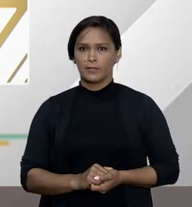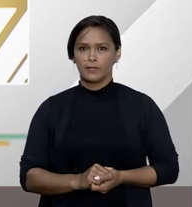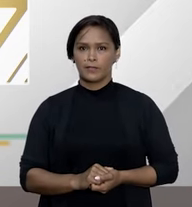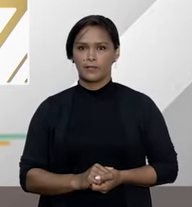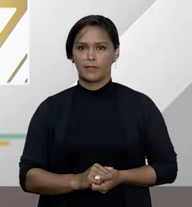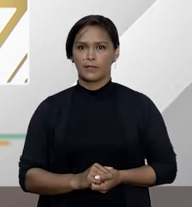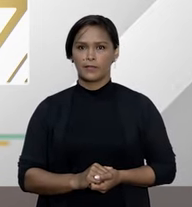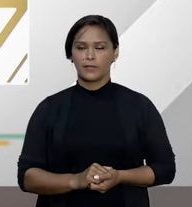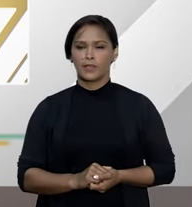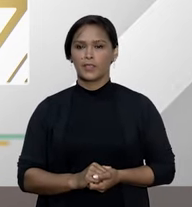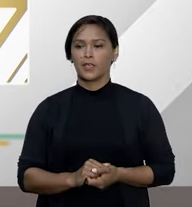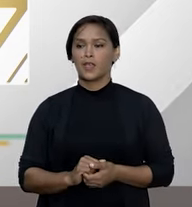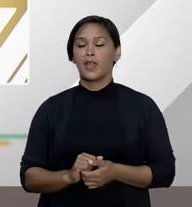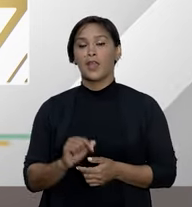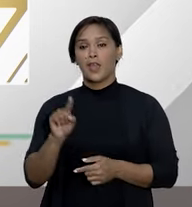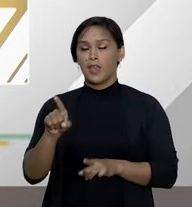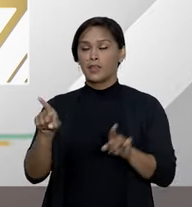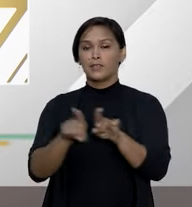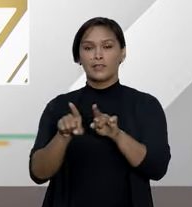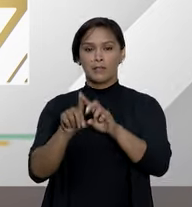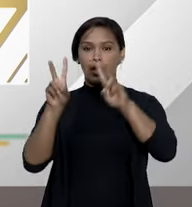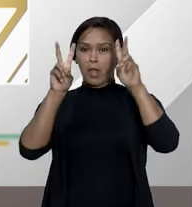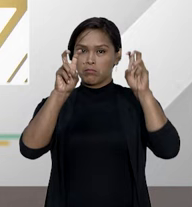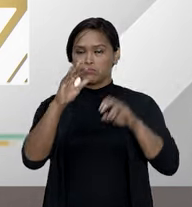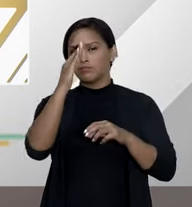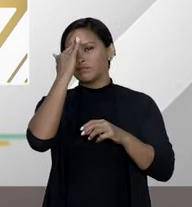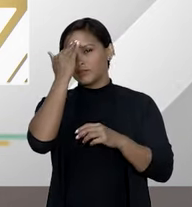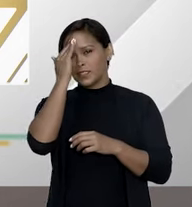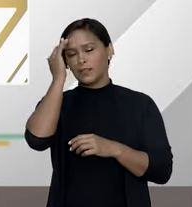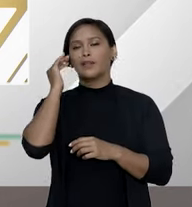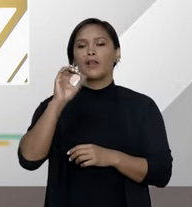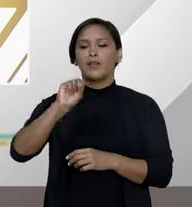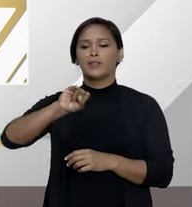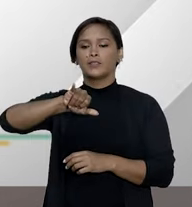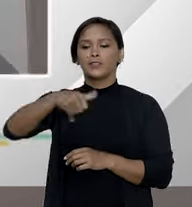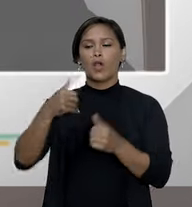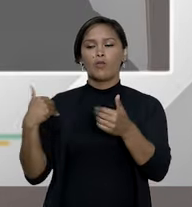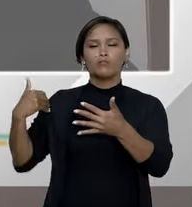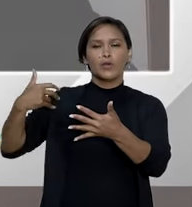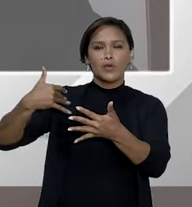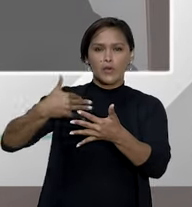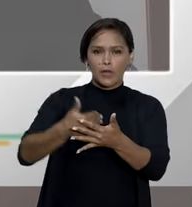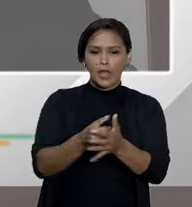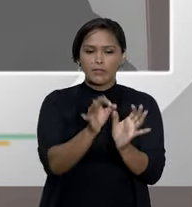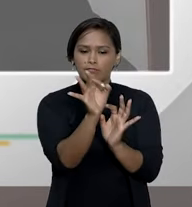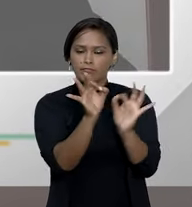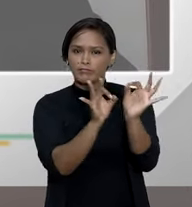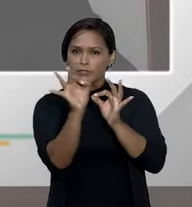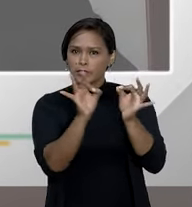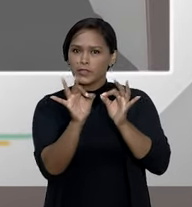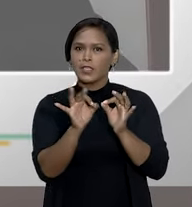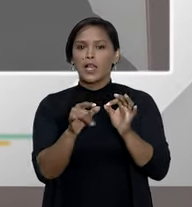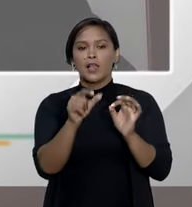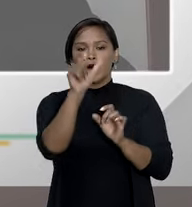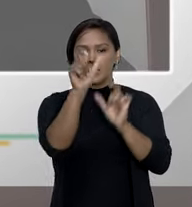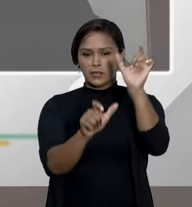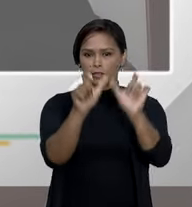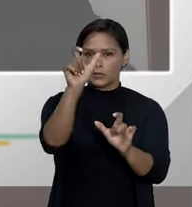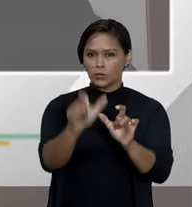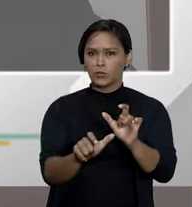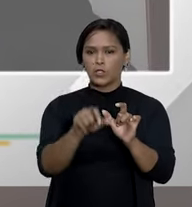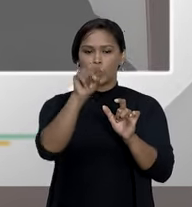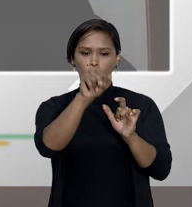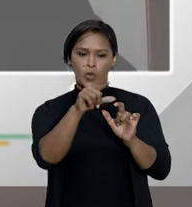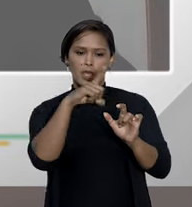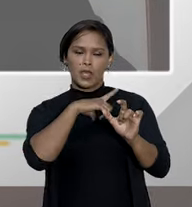é Samanta esse também é um entendimento que o STJ construiu ao longo do tempo os indivíduos que estejam